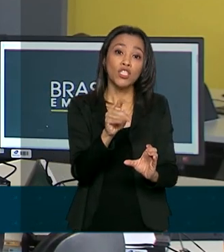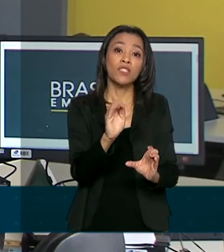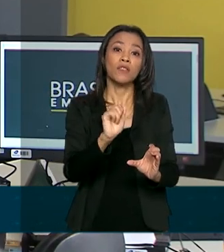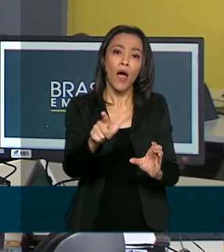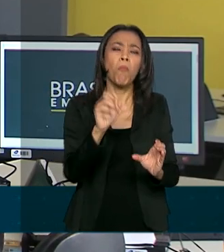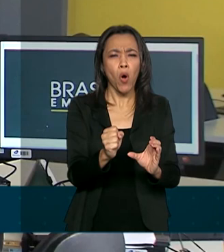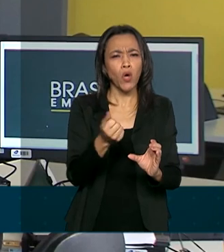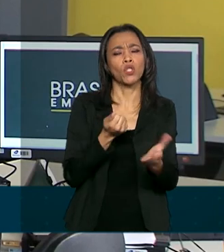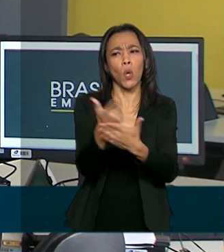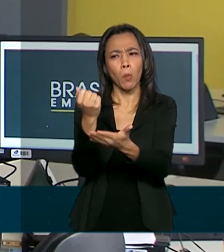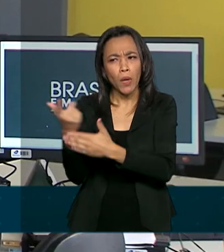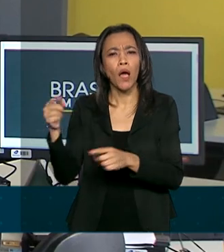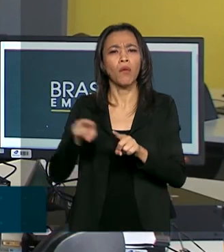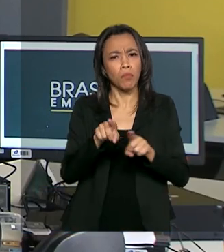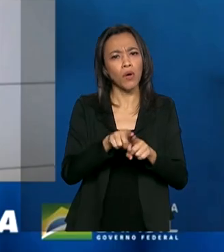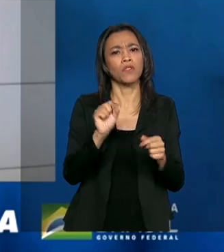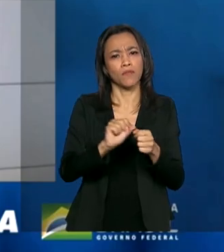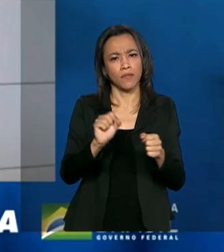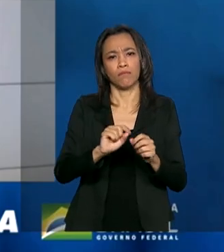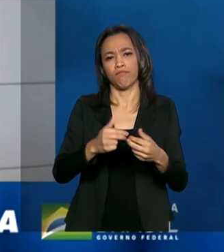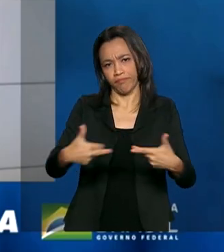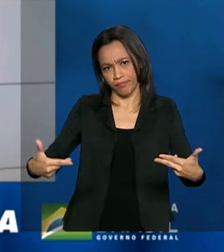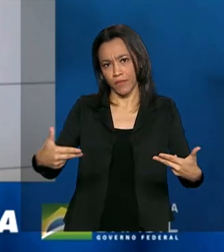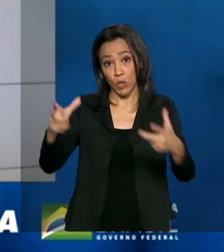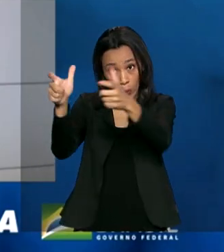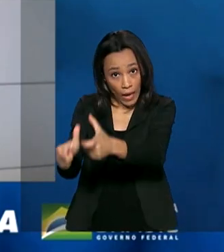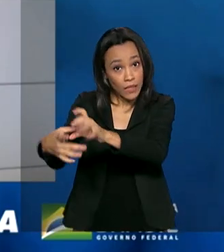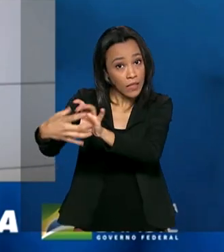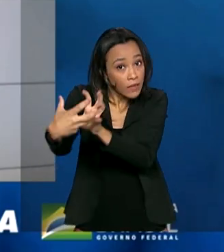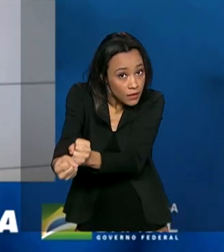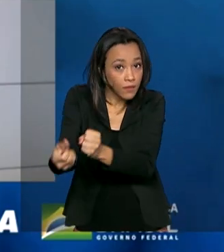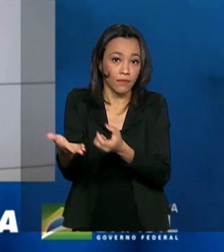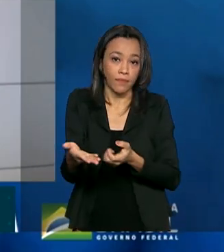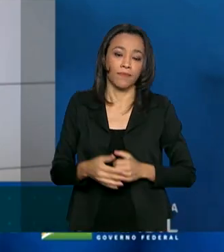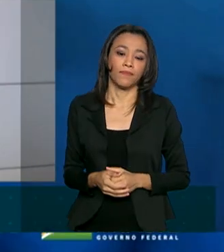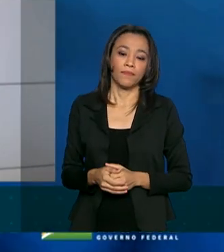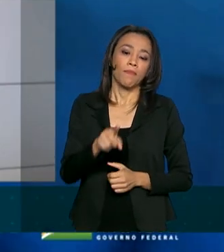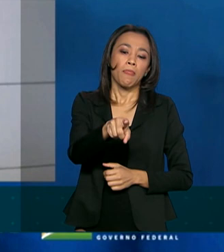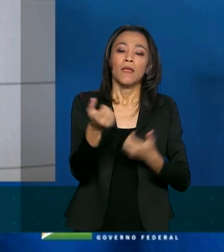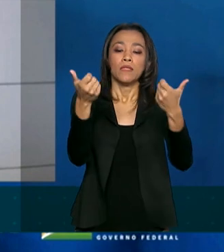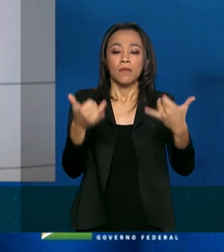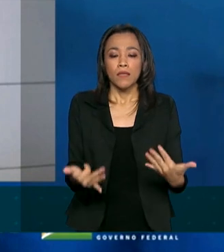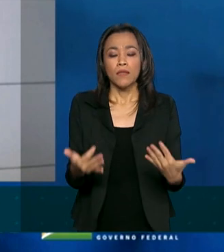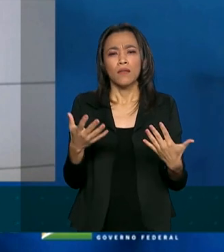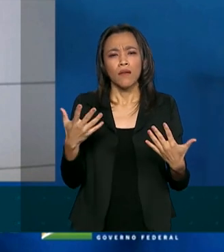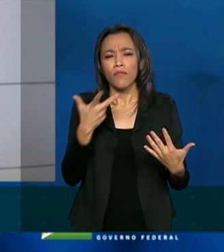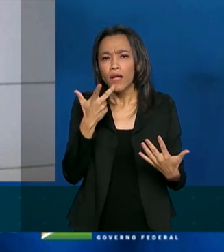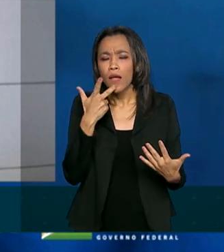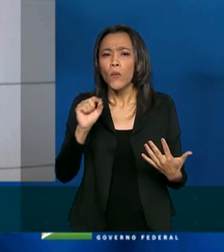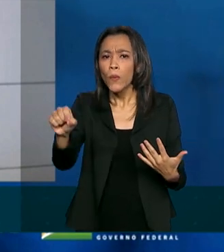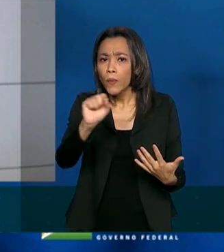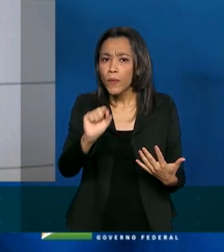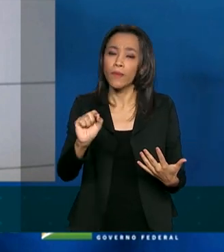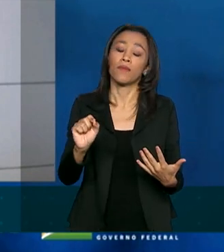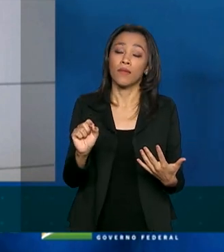compras em locais autorizados. O que a gente quer reforçar é exatamente para equilibrar essa